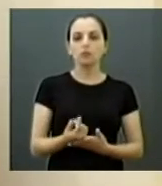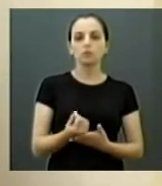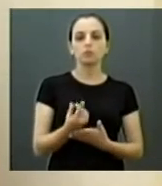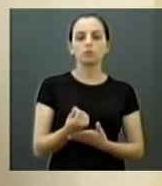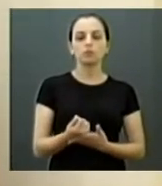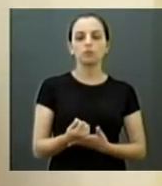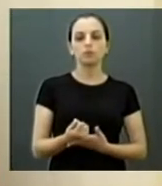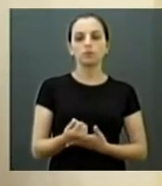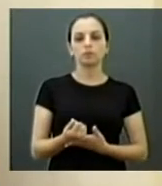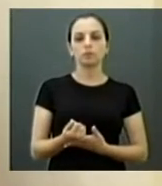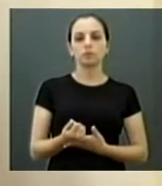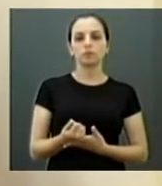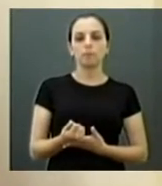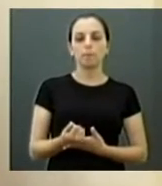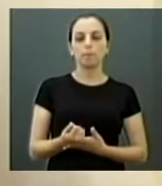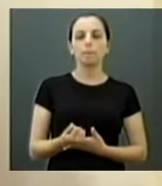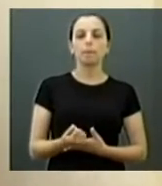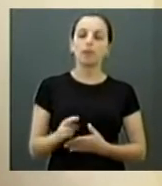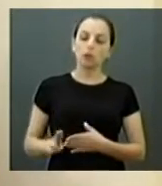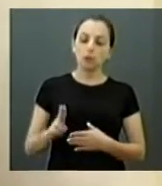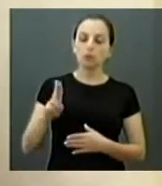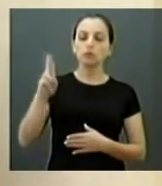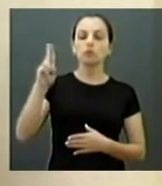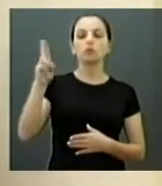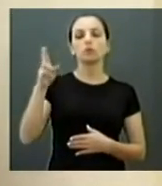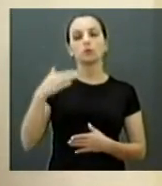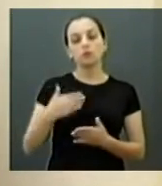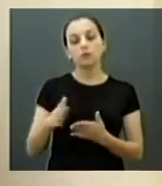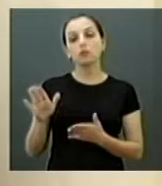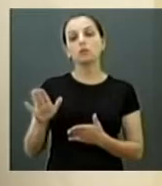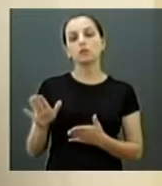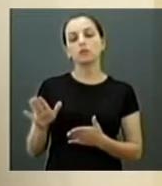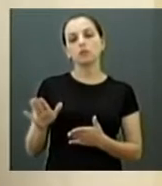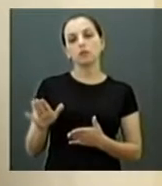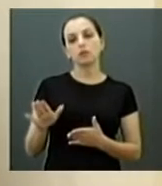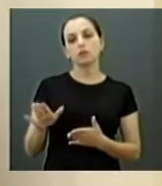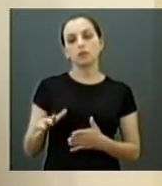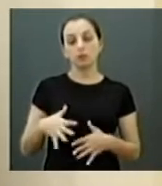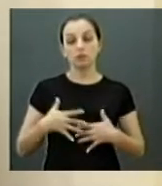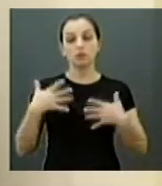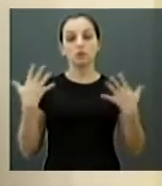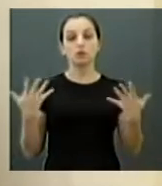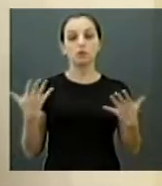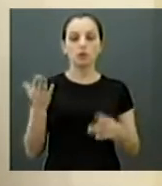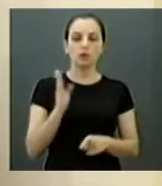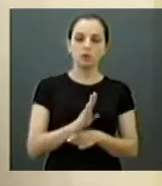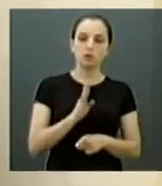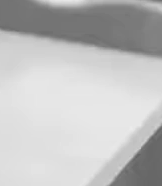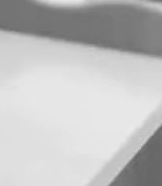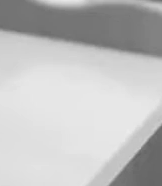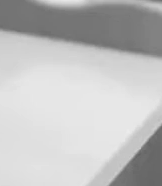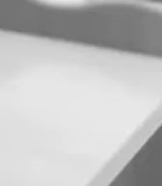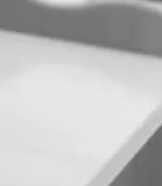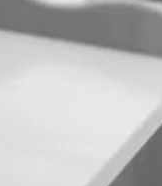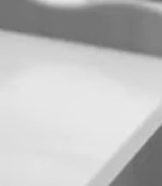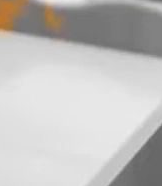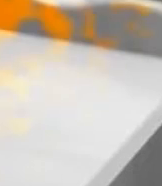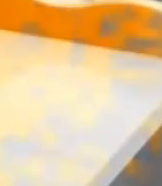o seu consumo. Então, nesse ponto de vista, a gente sai dali até aqui mais animado e espero que a campanha dê certo.